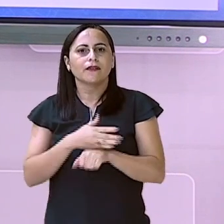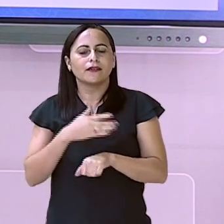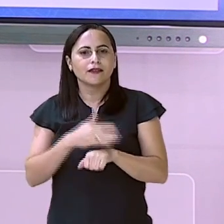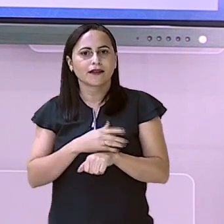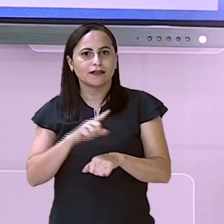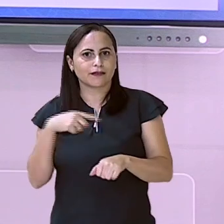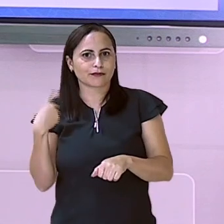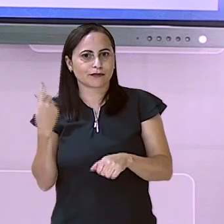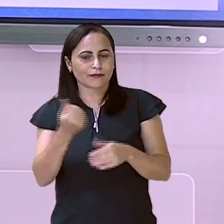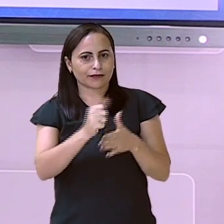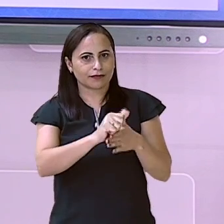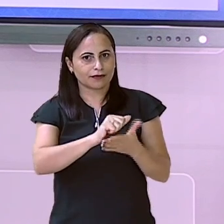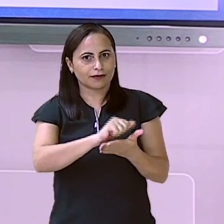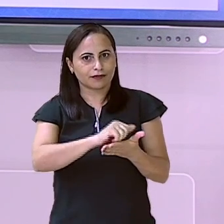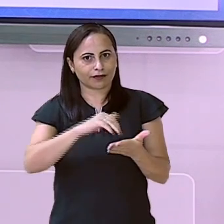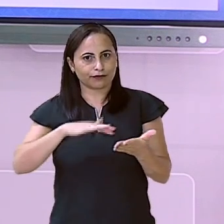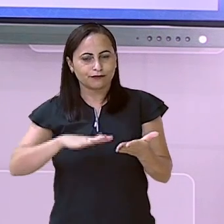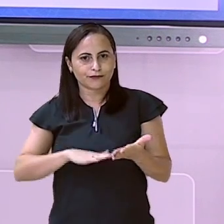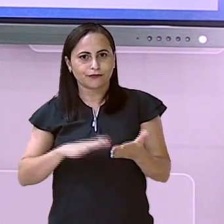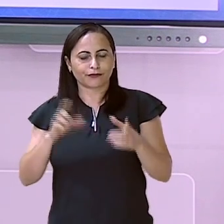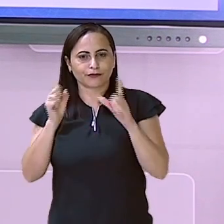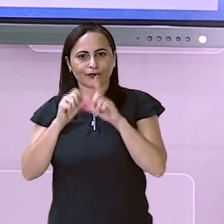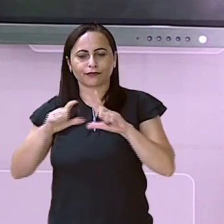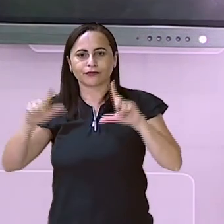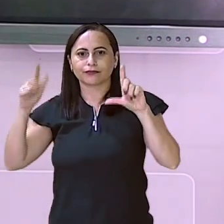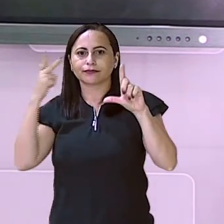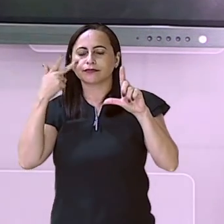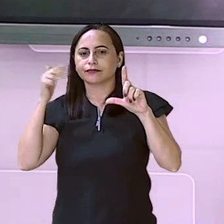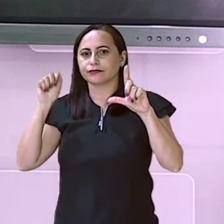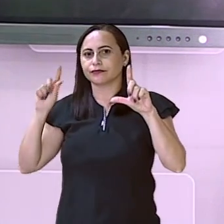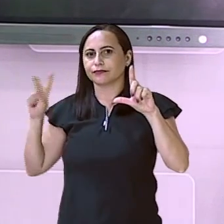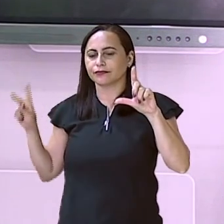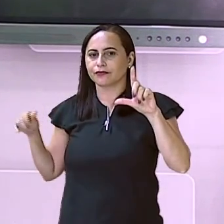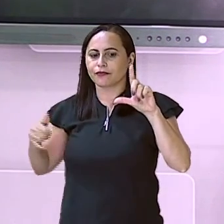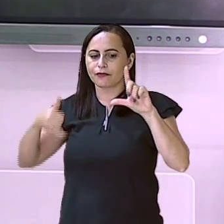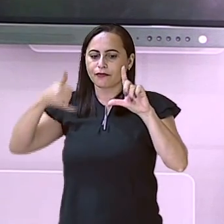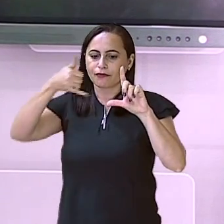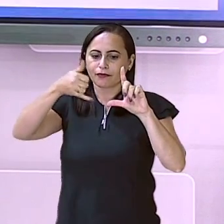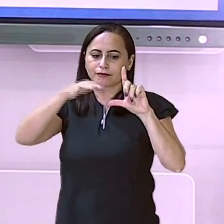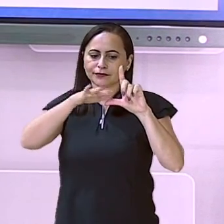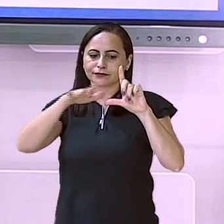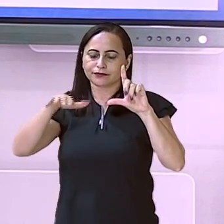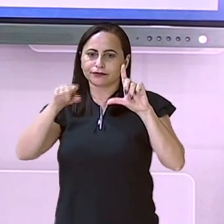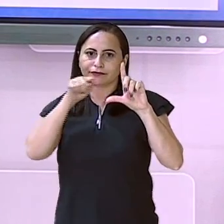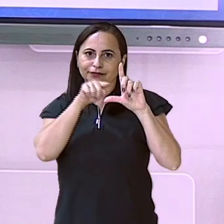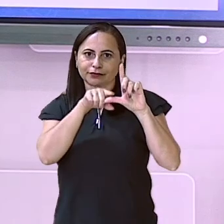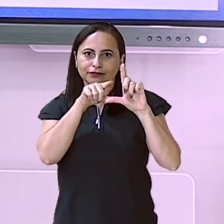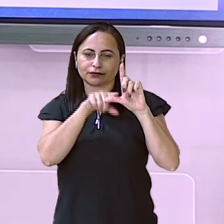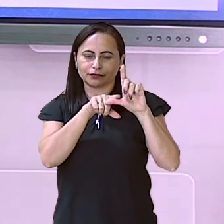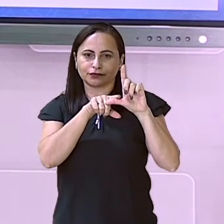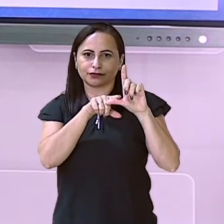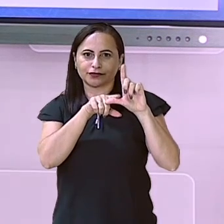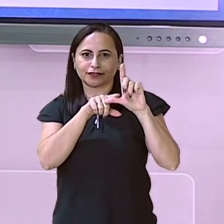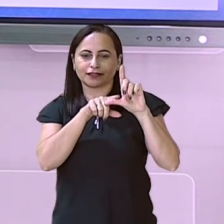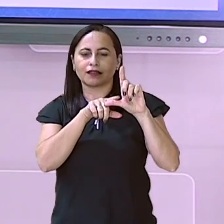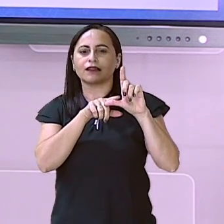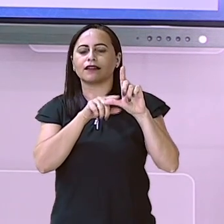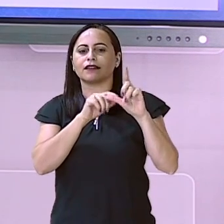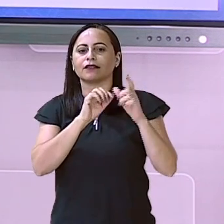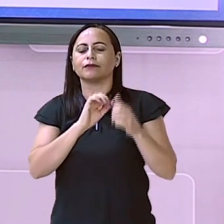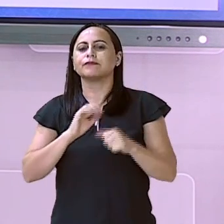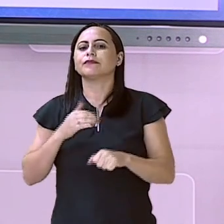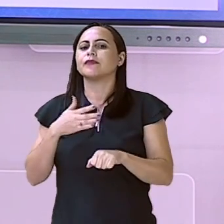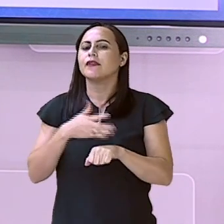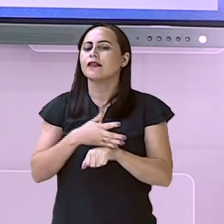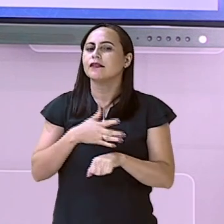atividades na plataforma SMEDGV, aponte a câmera do seu celular na imagem que aparece no canto da